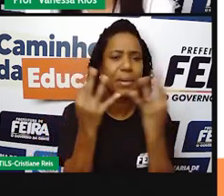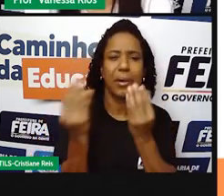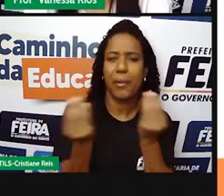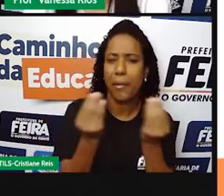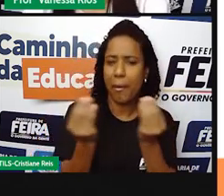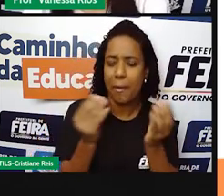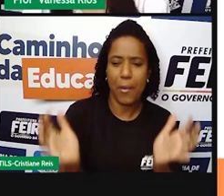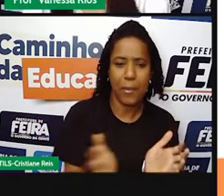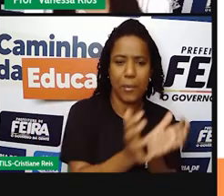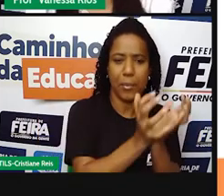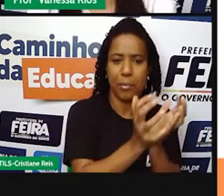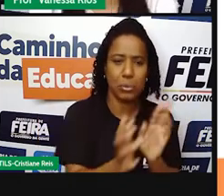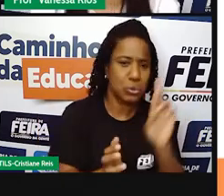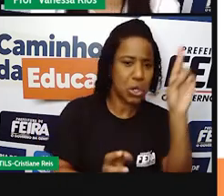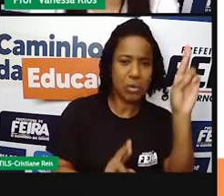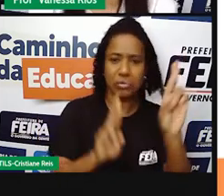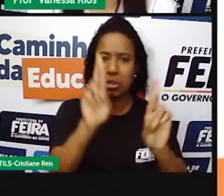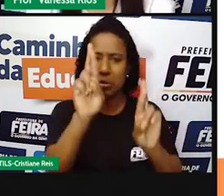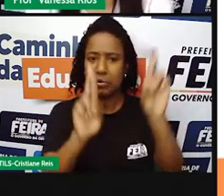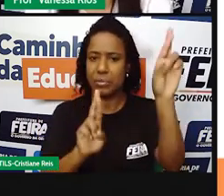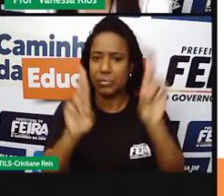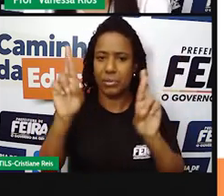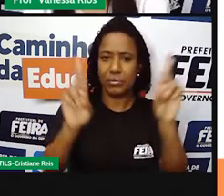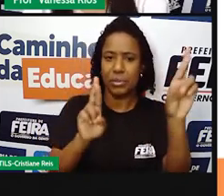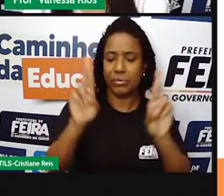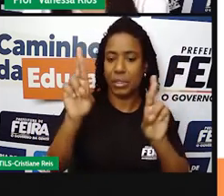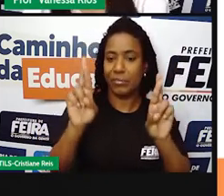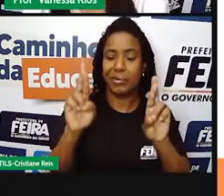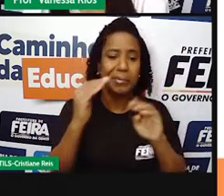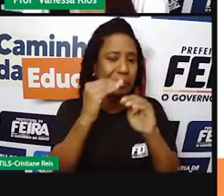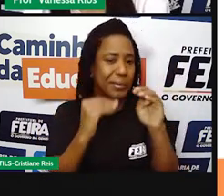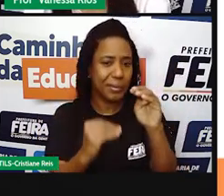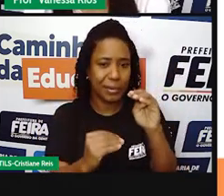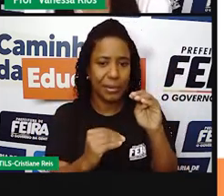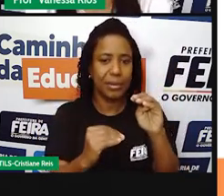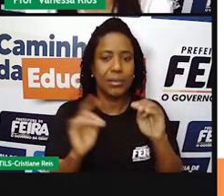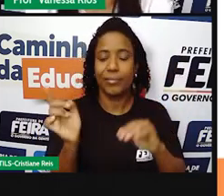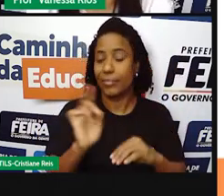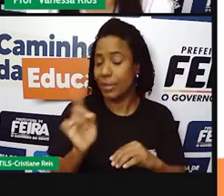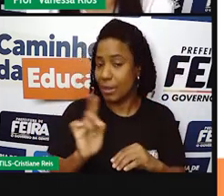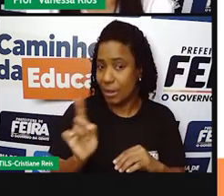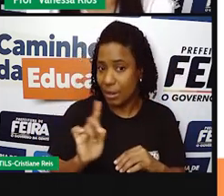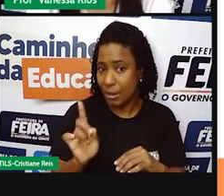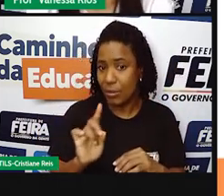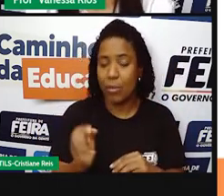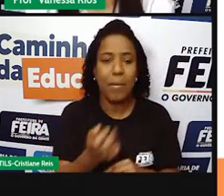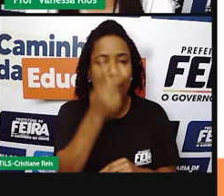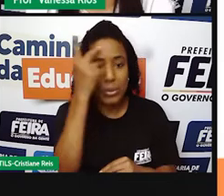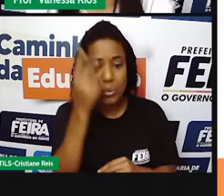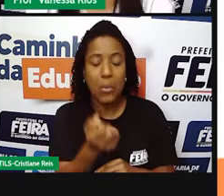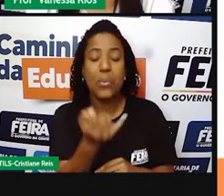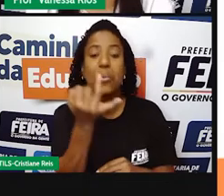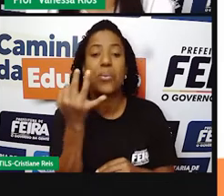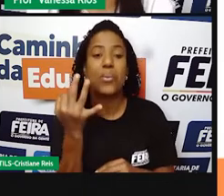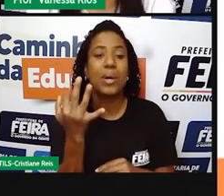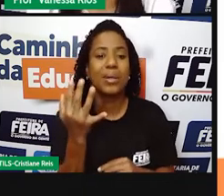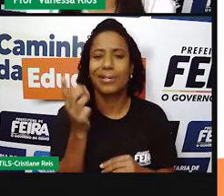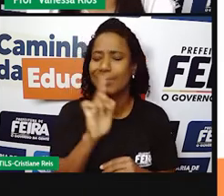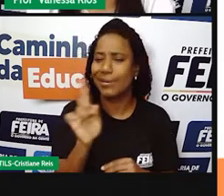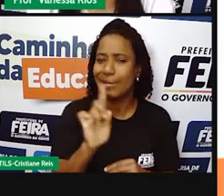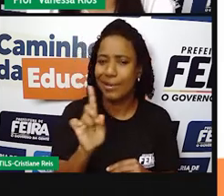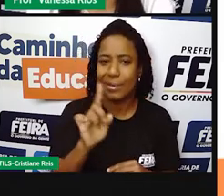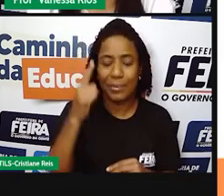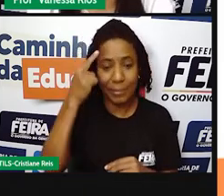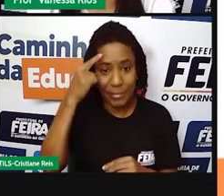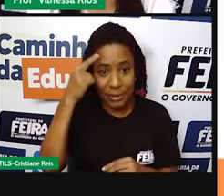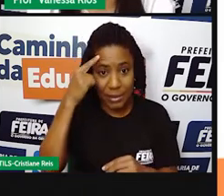Quem é que é o chefe, quem não é o chefe. Por quantas pessoas é formada. O mais importante é pensar na importância que essa